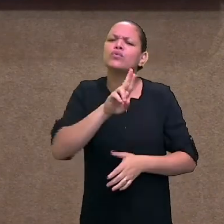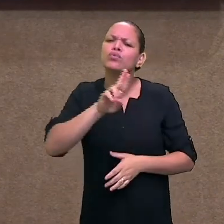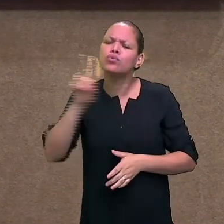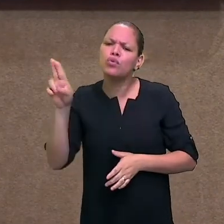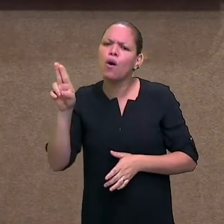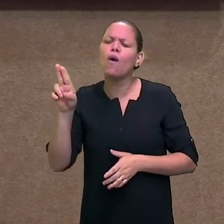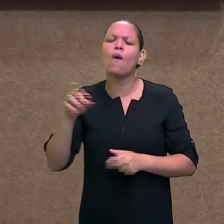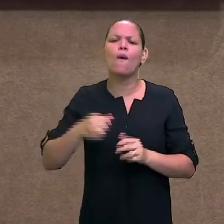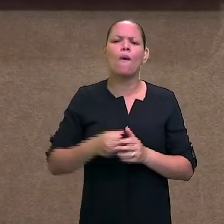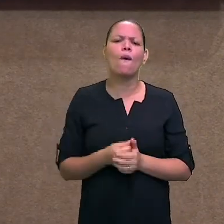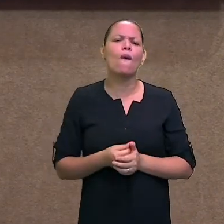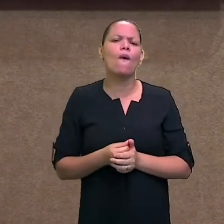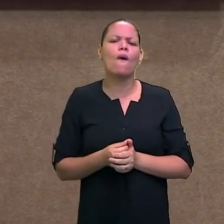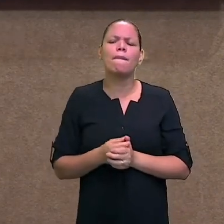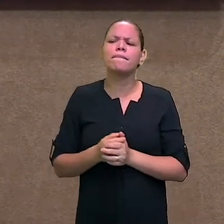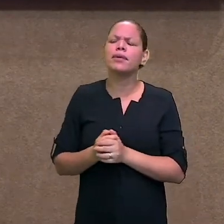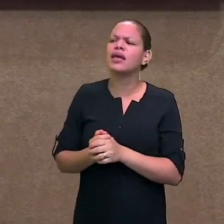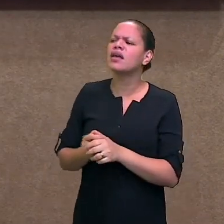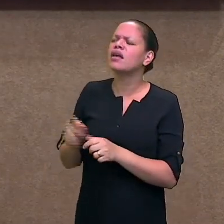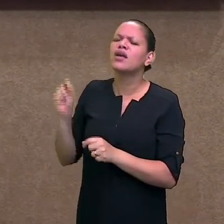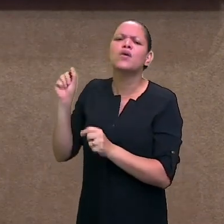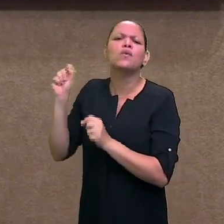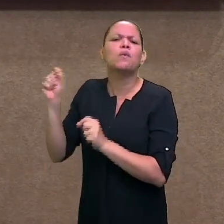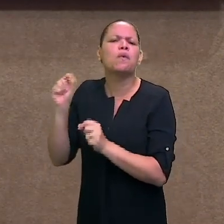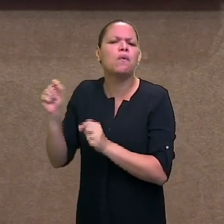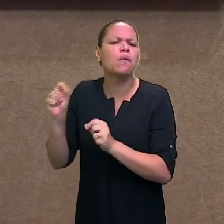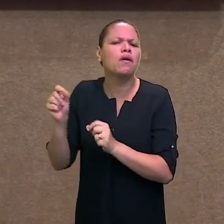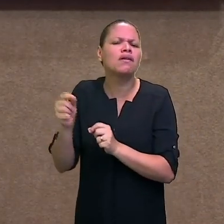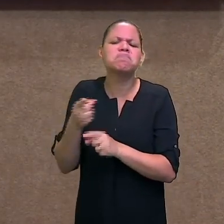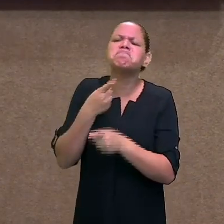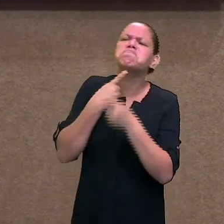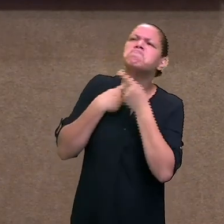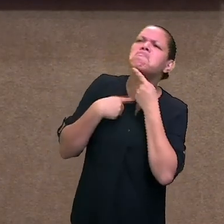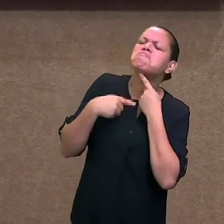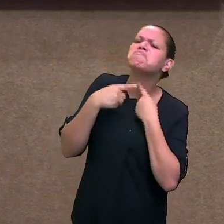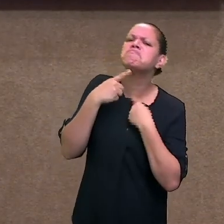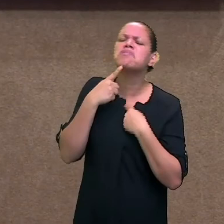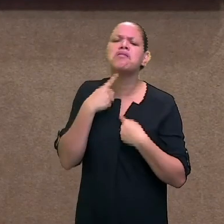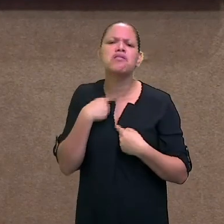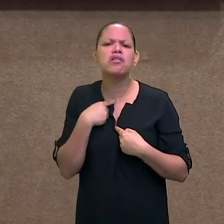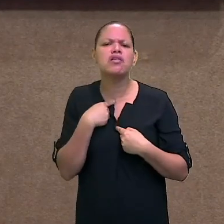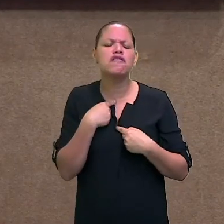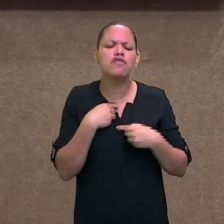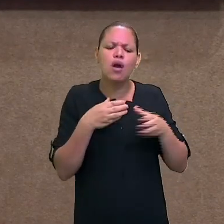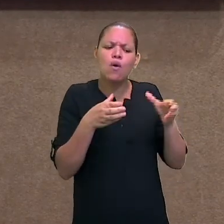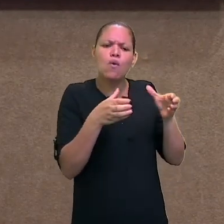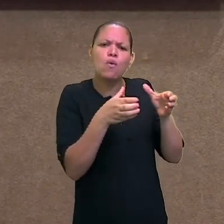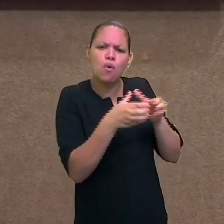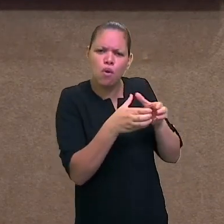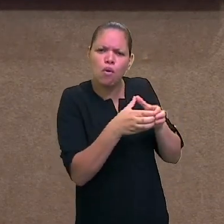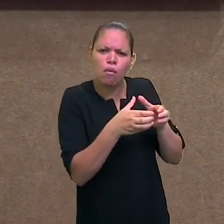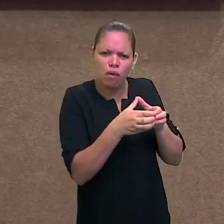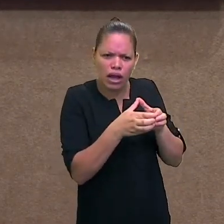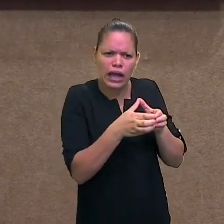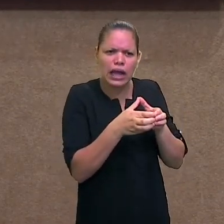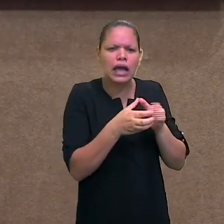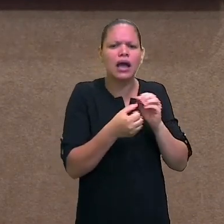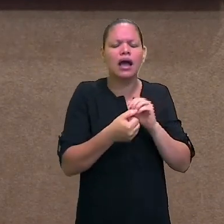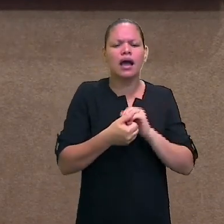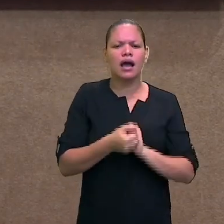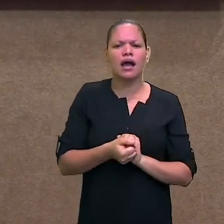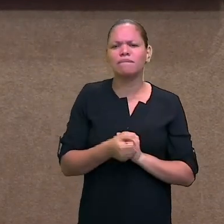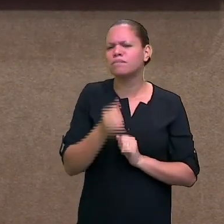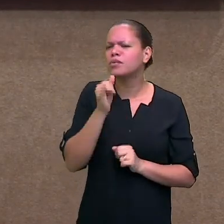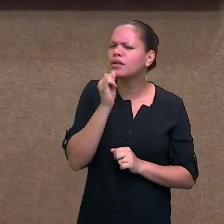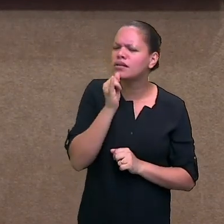o interesse, da onde eles são. No caso, a maioria das pessoas colocam idade, né? Ou status